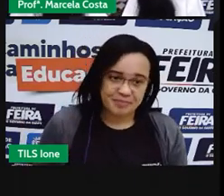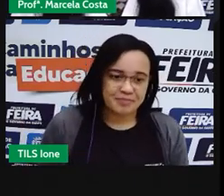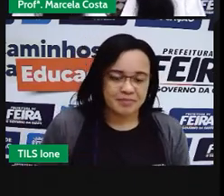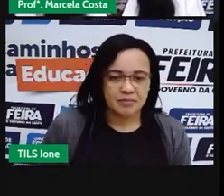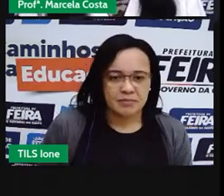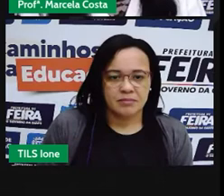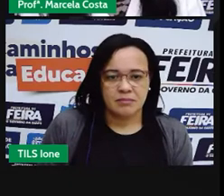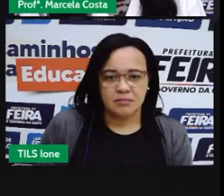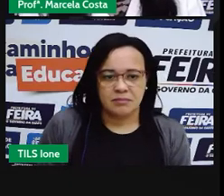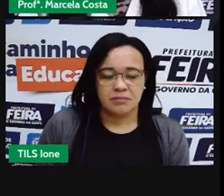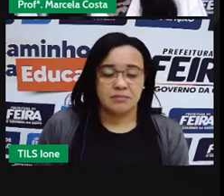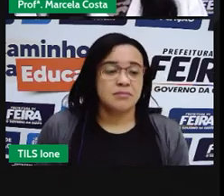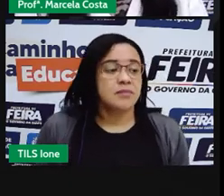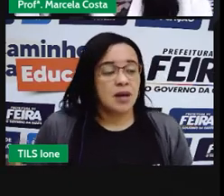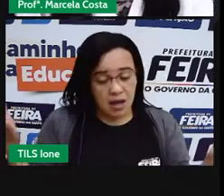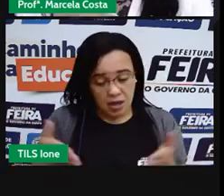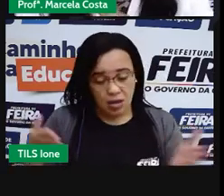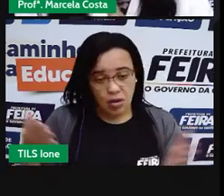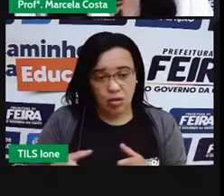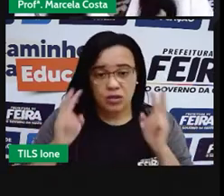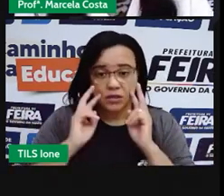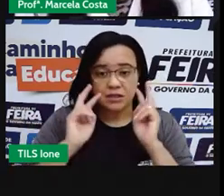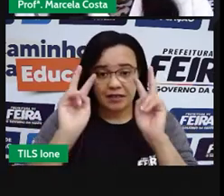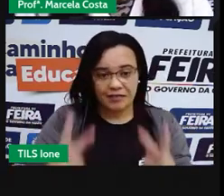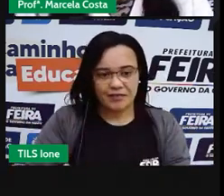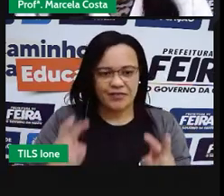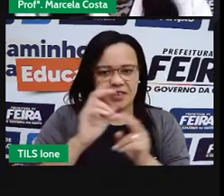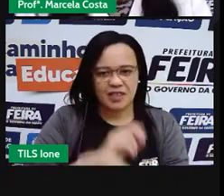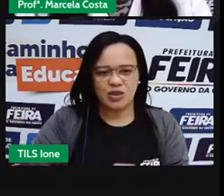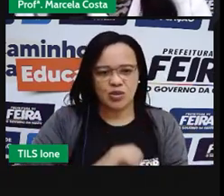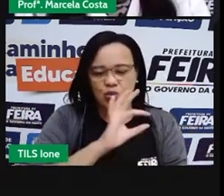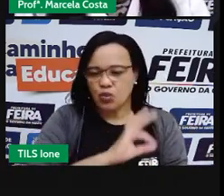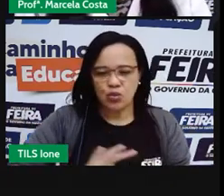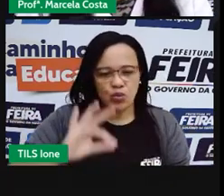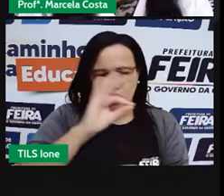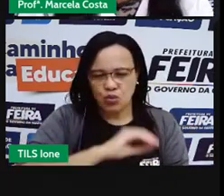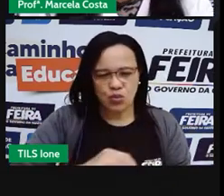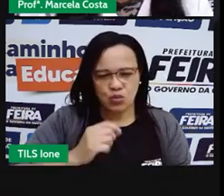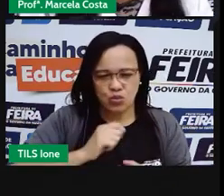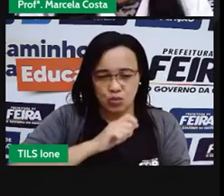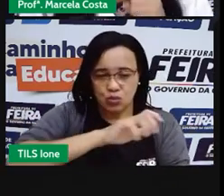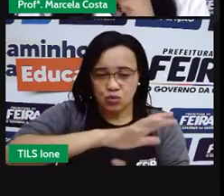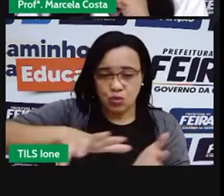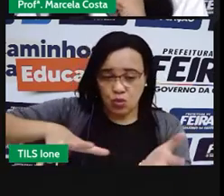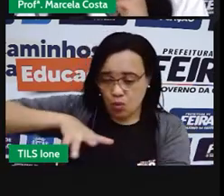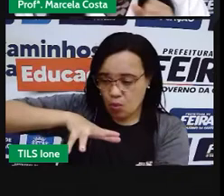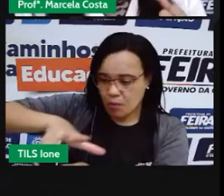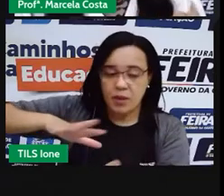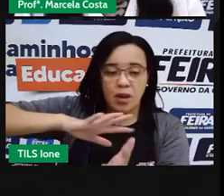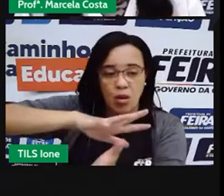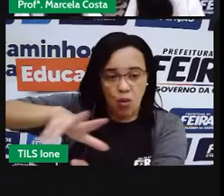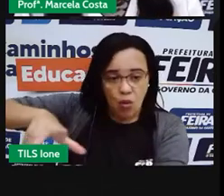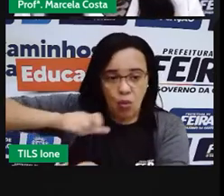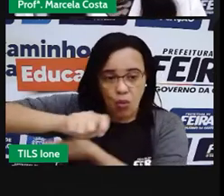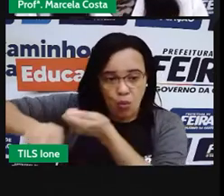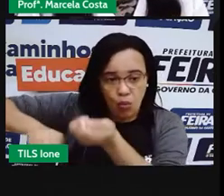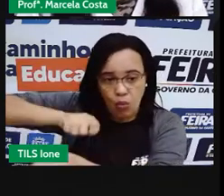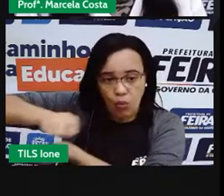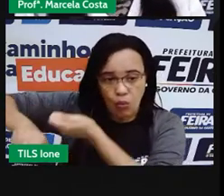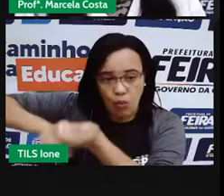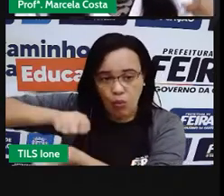agora. Agora, que a gente já viu, o chico das circunfabilidades, já vimos que tem ali, a circunfabilidade social,